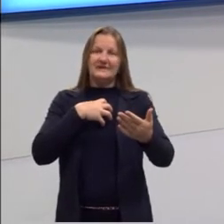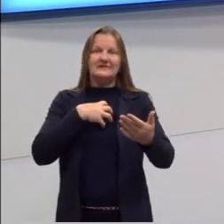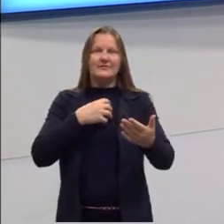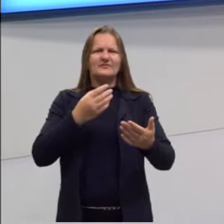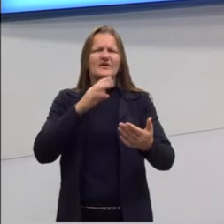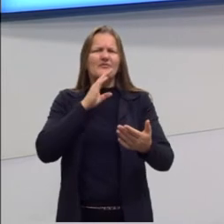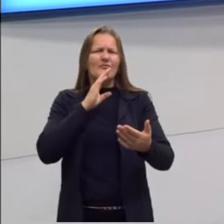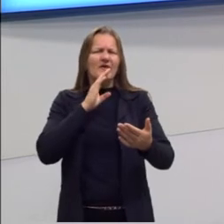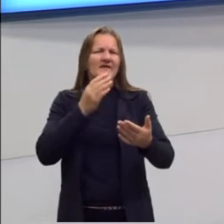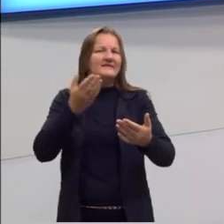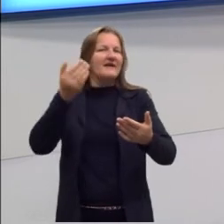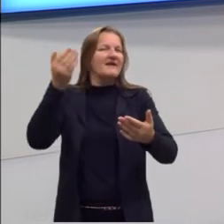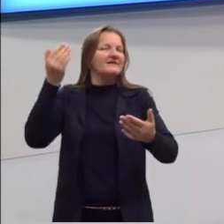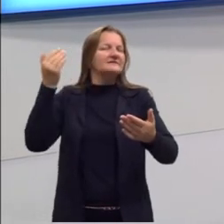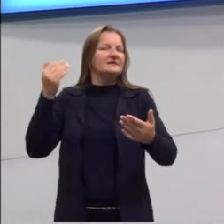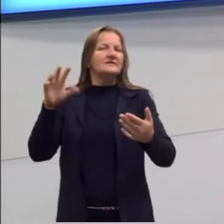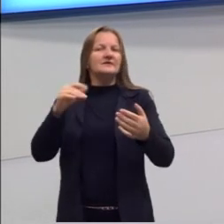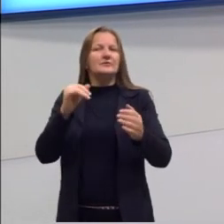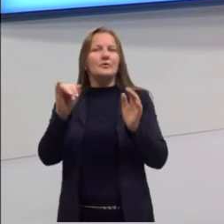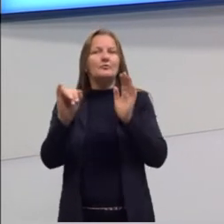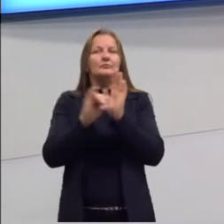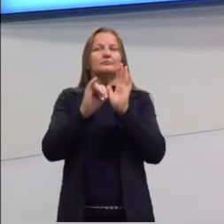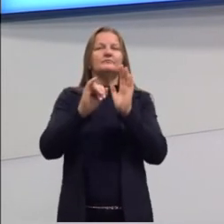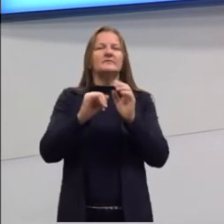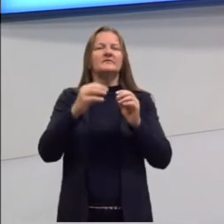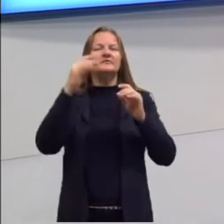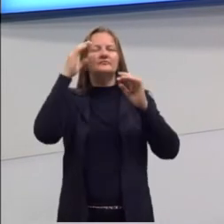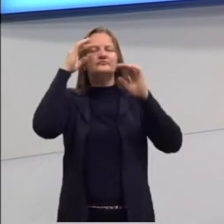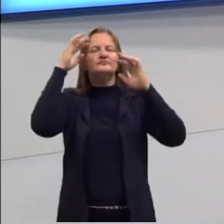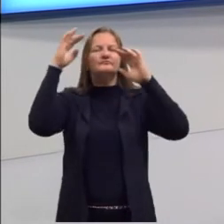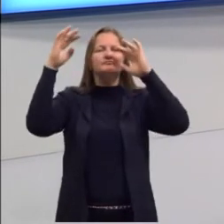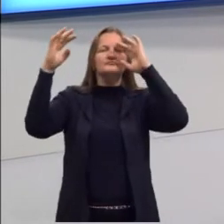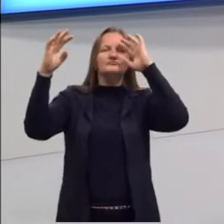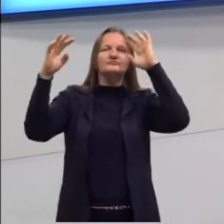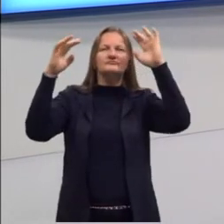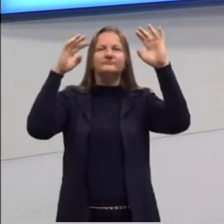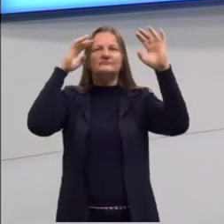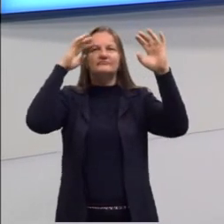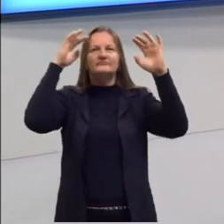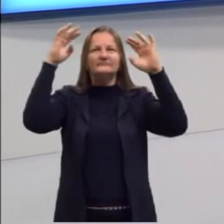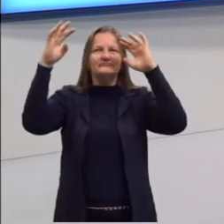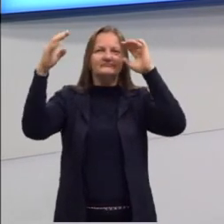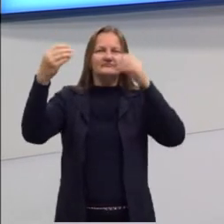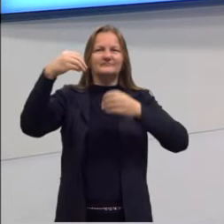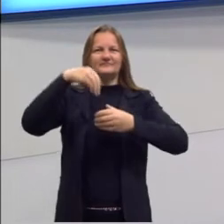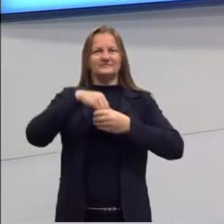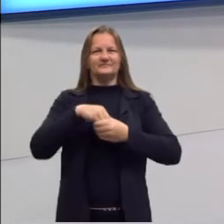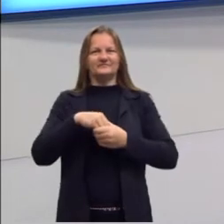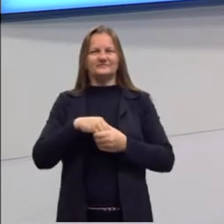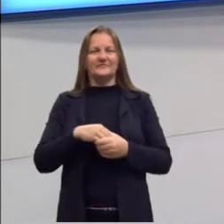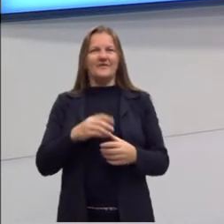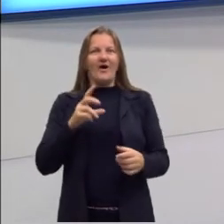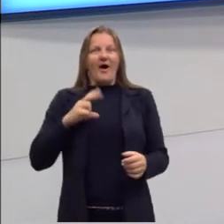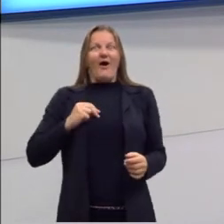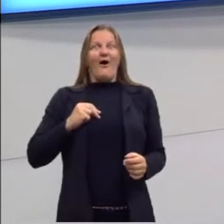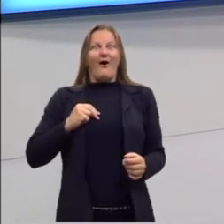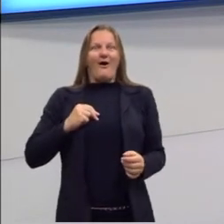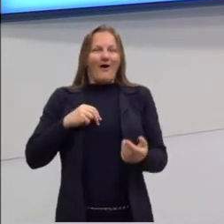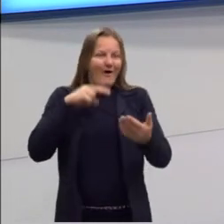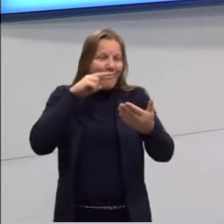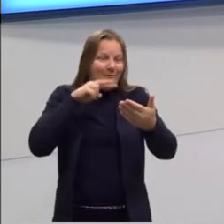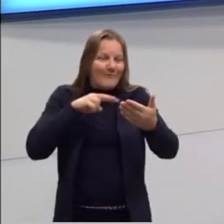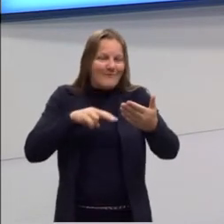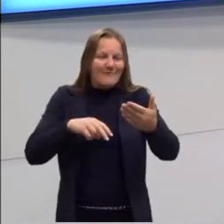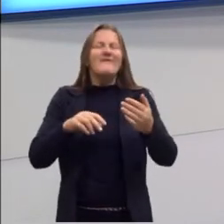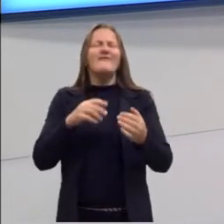gente identifica, às vezes só fica aquele rumor assim na nossa cabeça. Nossa, isso me é